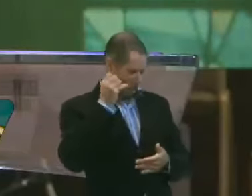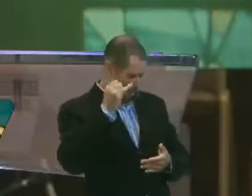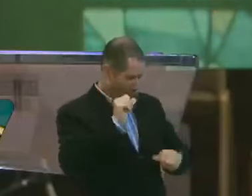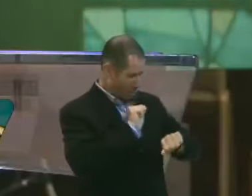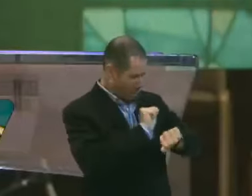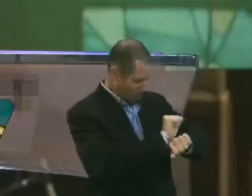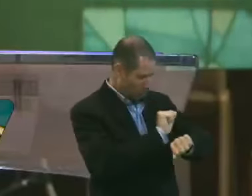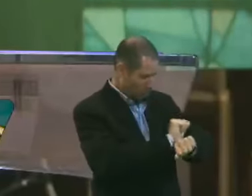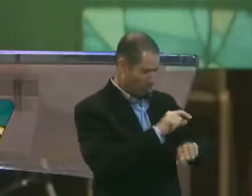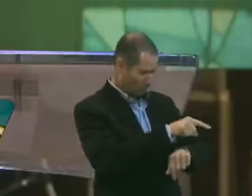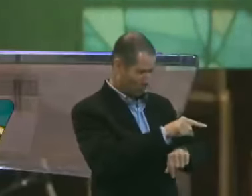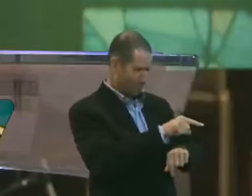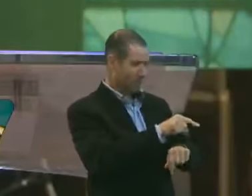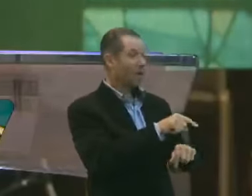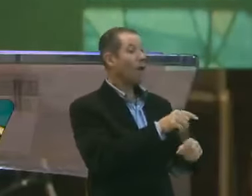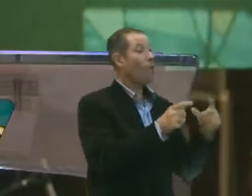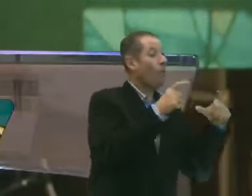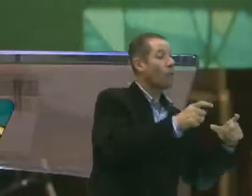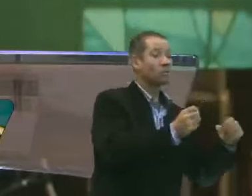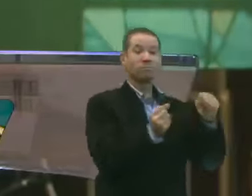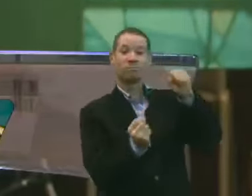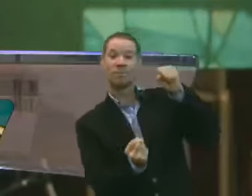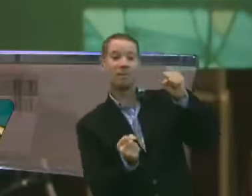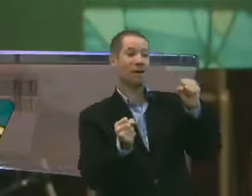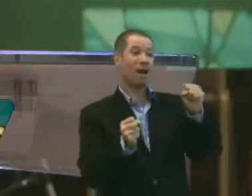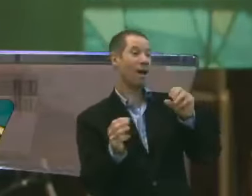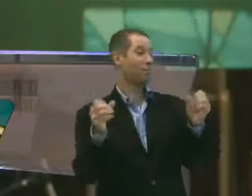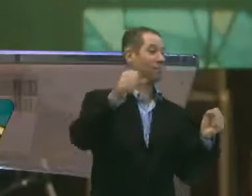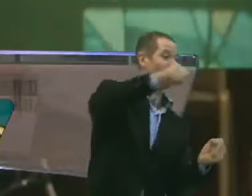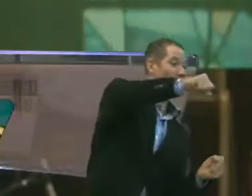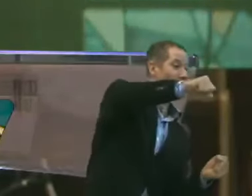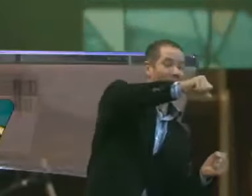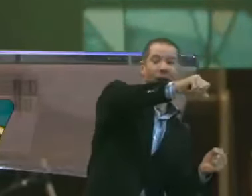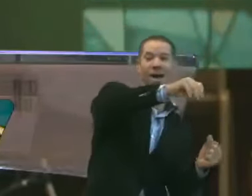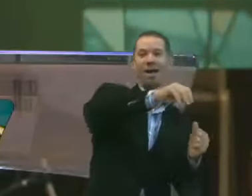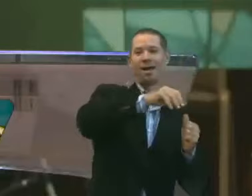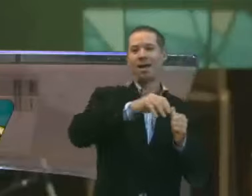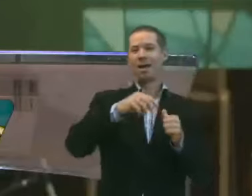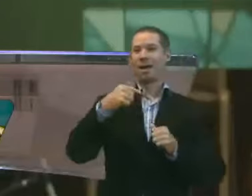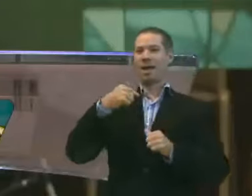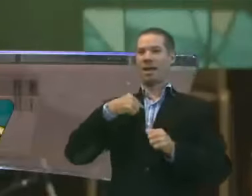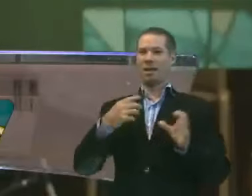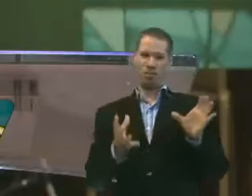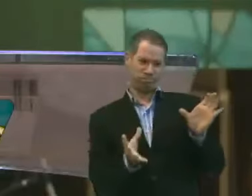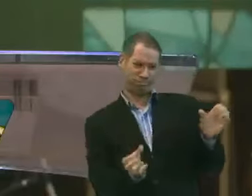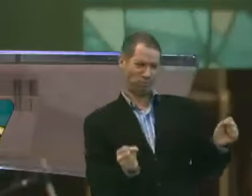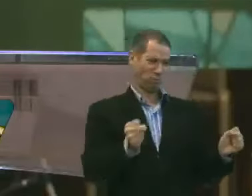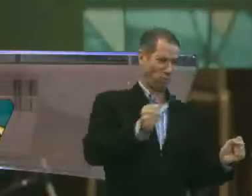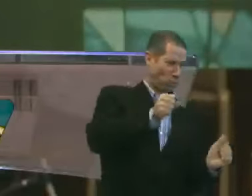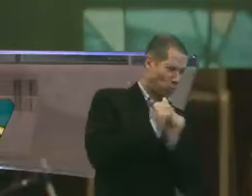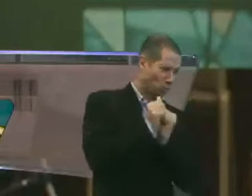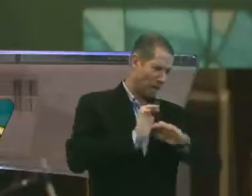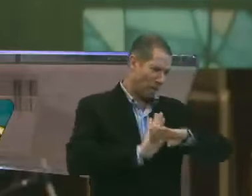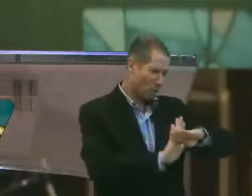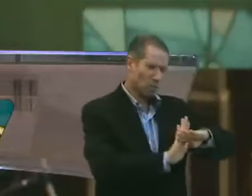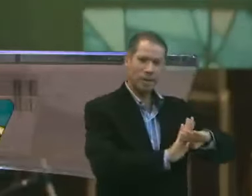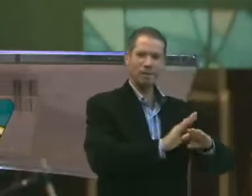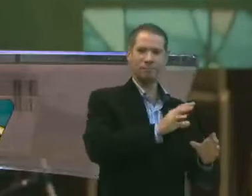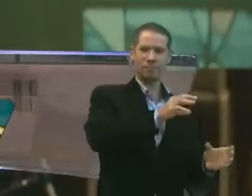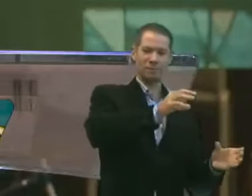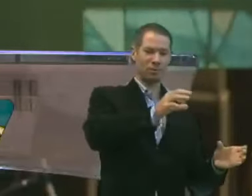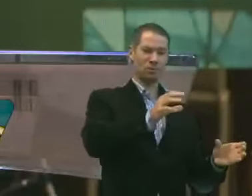está aqui. Para onde você quer virar? Eu vou para esse lado de cá. Aí eu fiz a força com ela. E fui